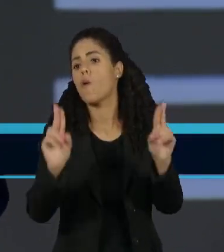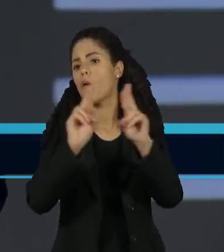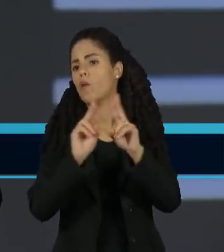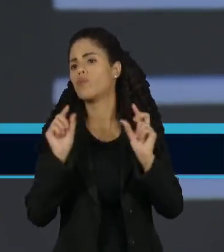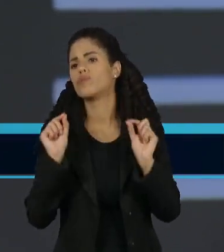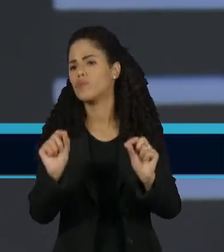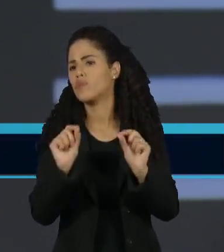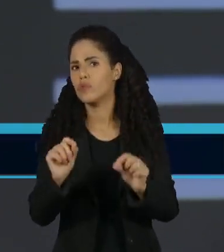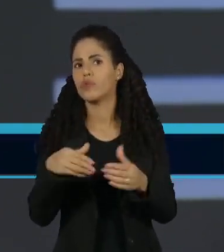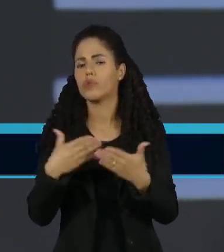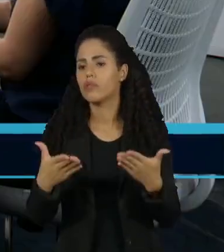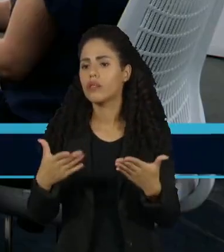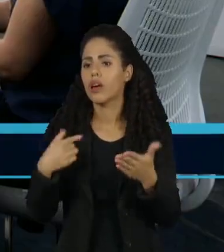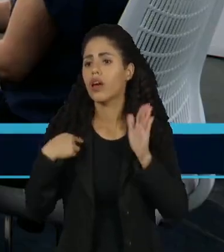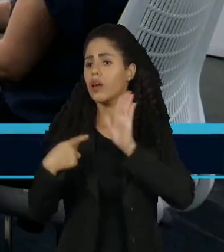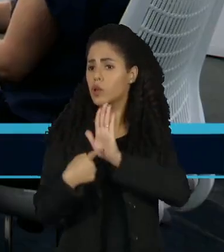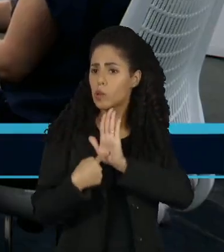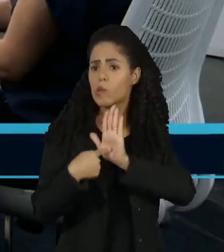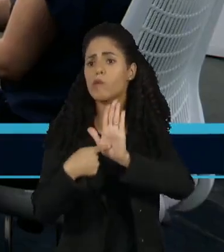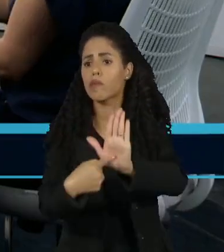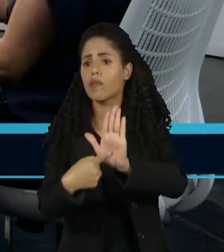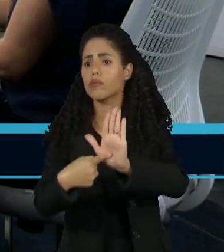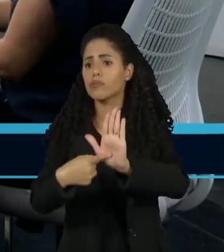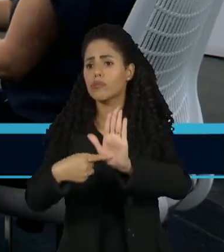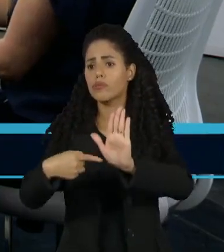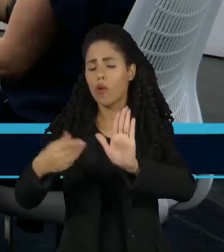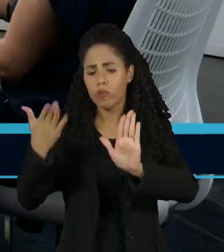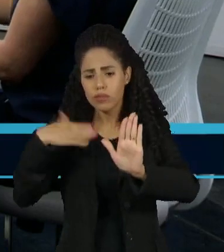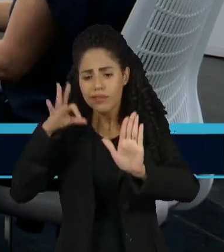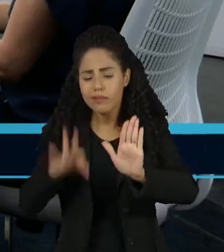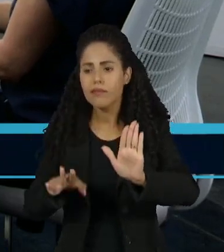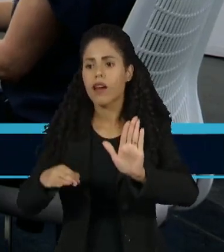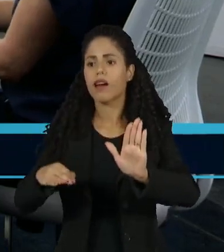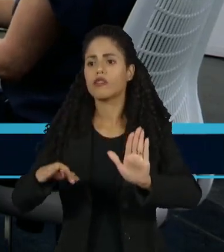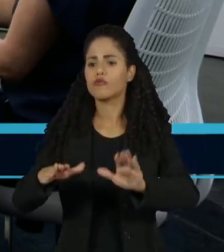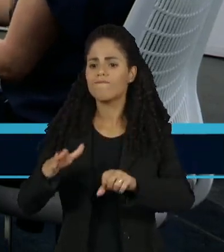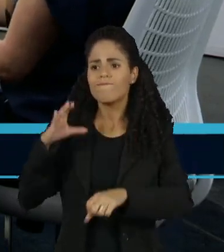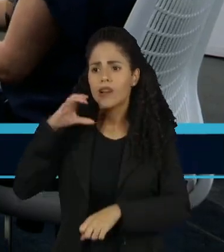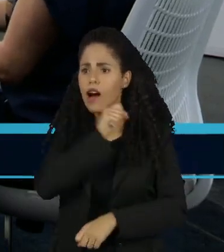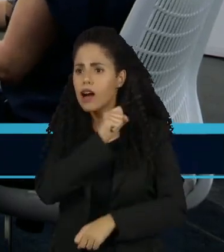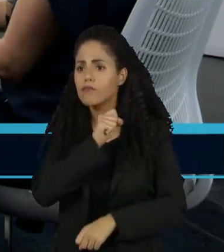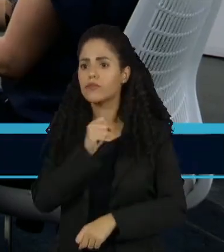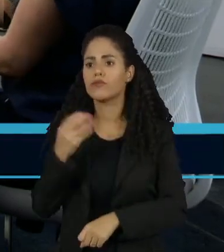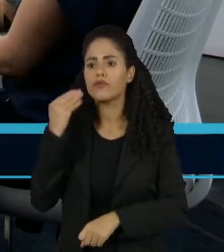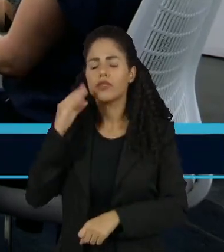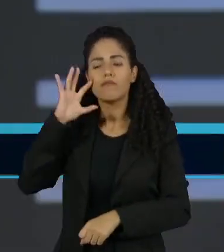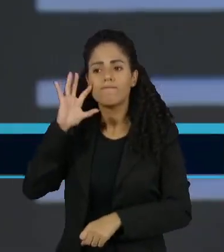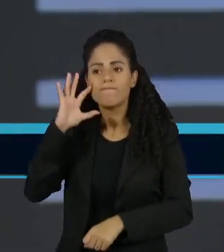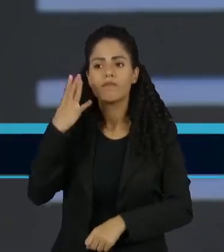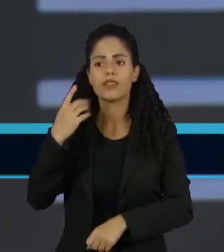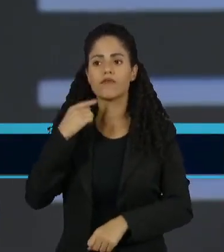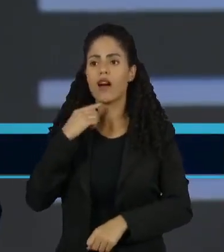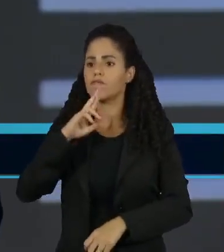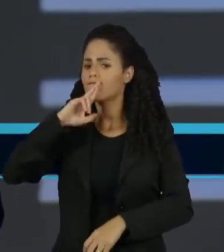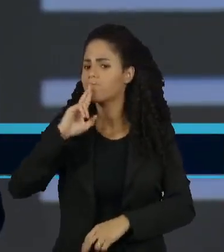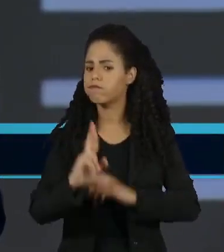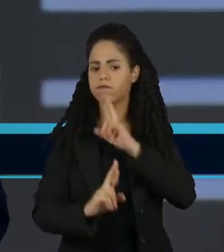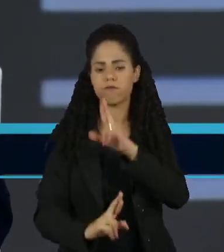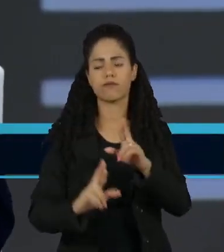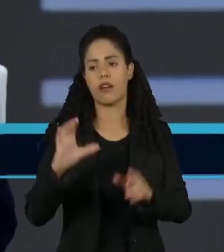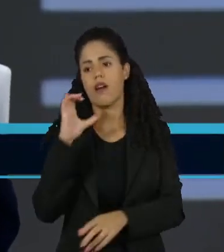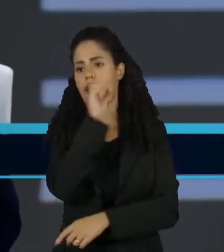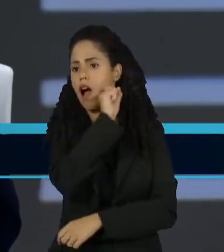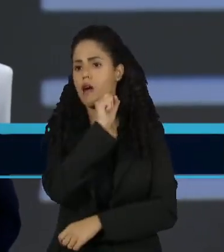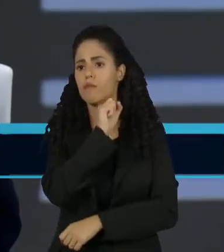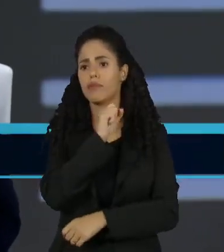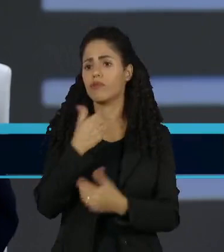Unidas não se mostrou um espaço adequado, eficiente e capaz de dar respostas adequadas